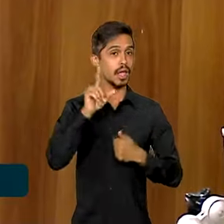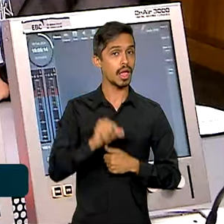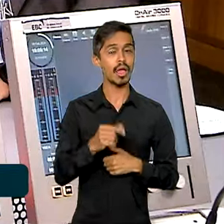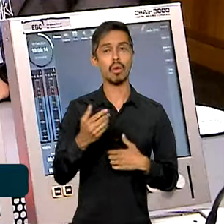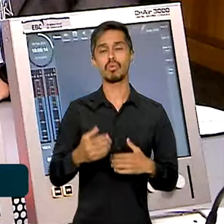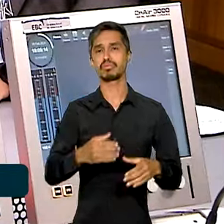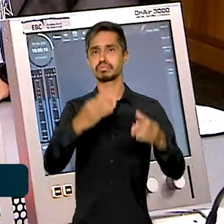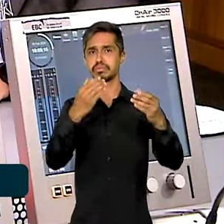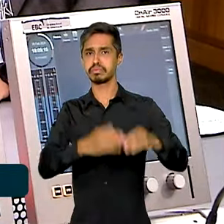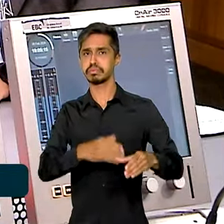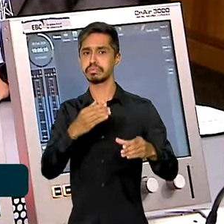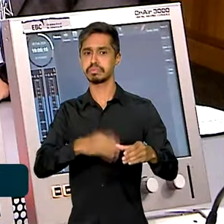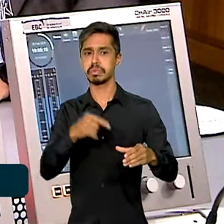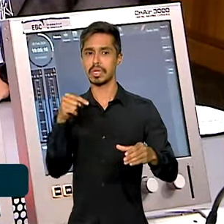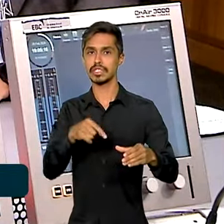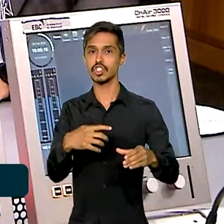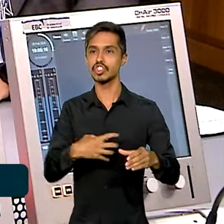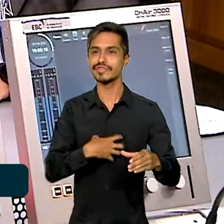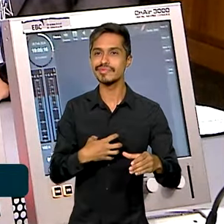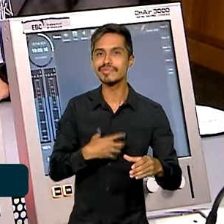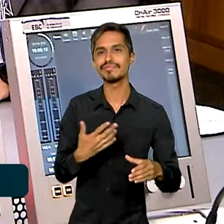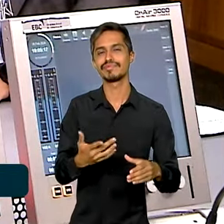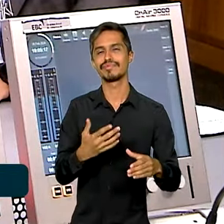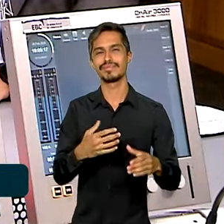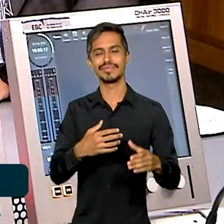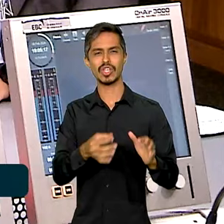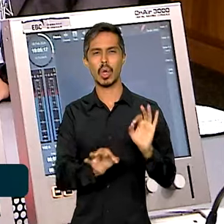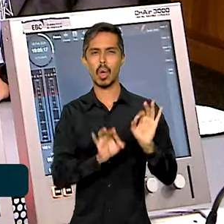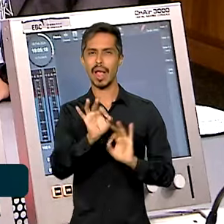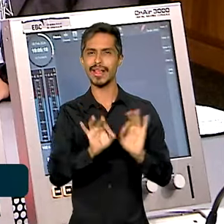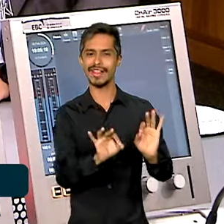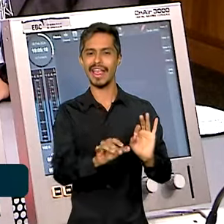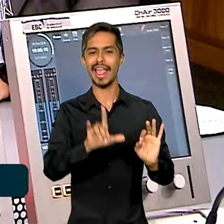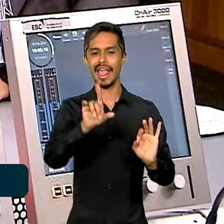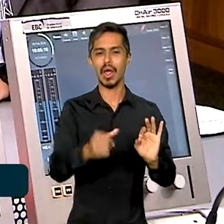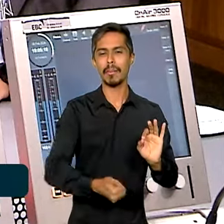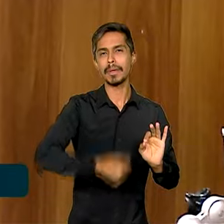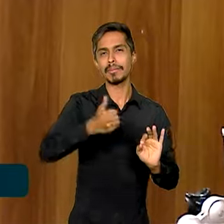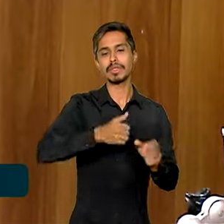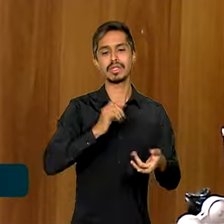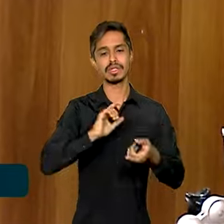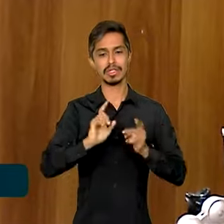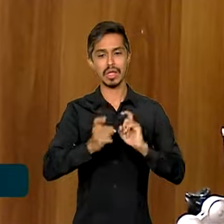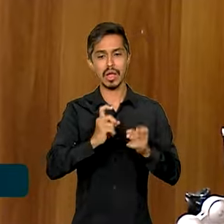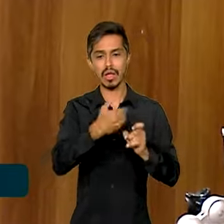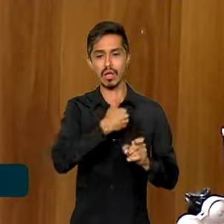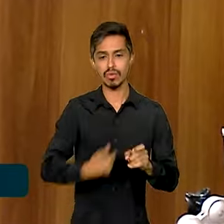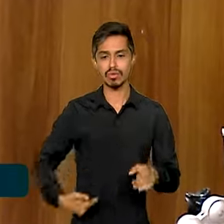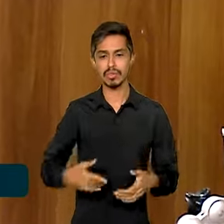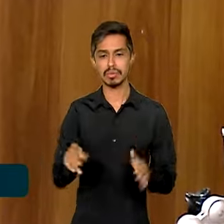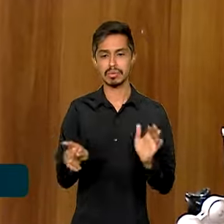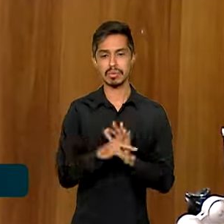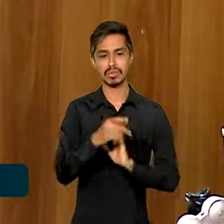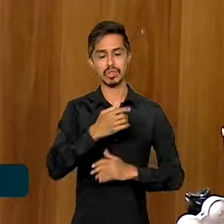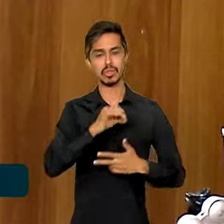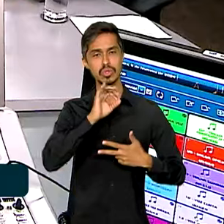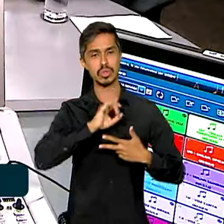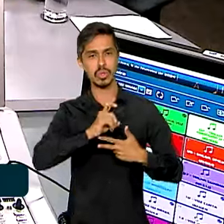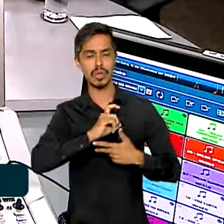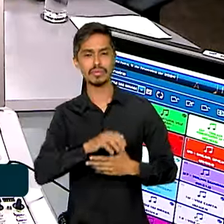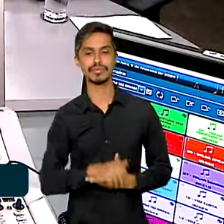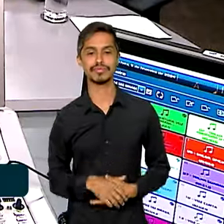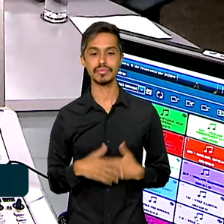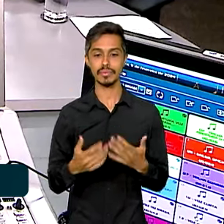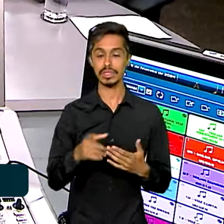concurso, né? Esse formato, esse desenho é o primeiro dentro da Administração Pública do Poder Executivo Federal. E ele ajuda, inclusive,